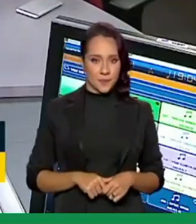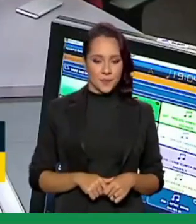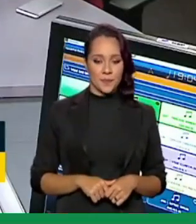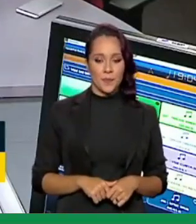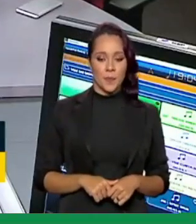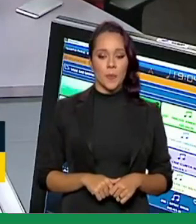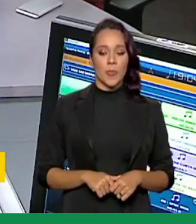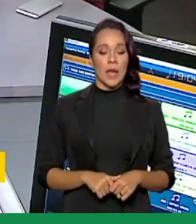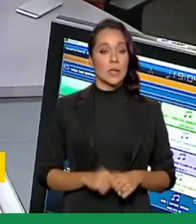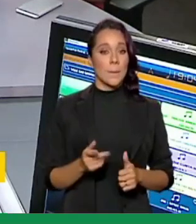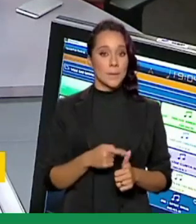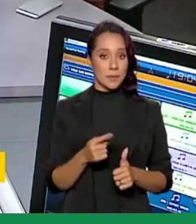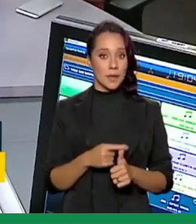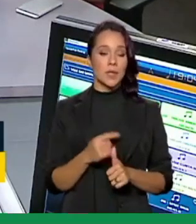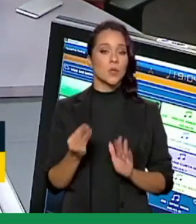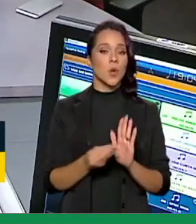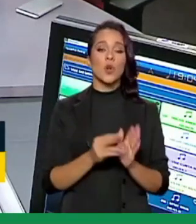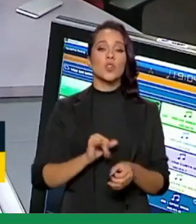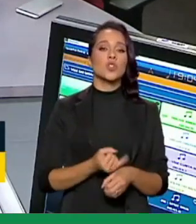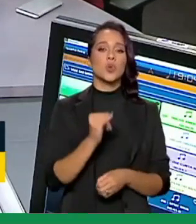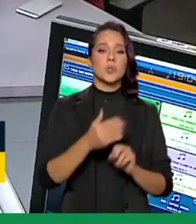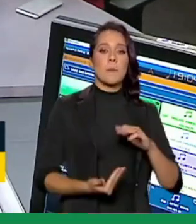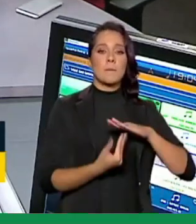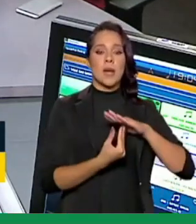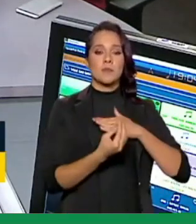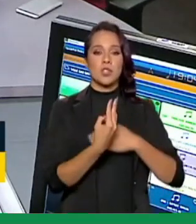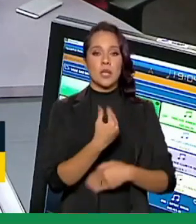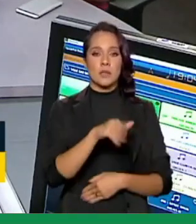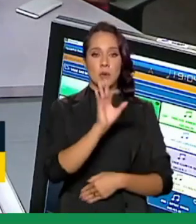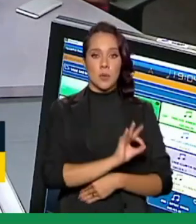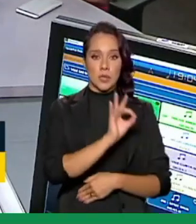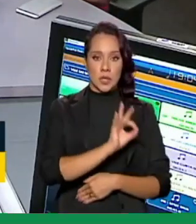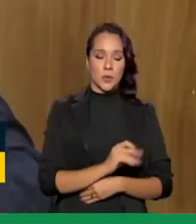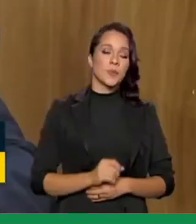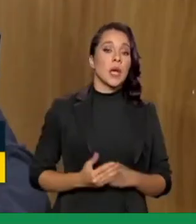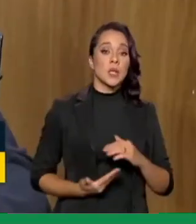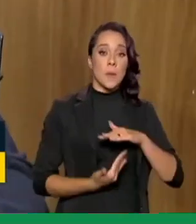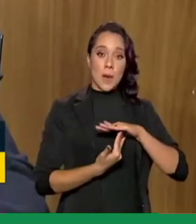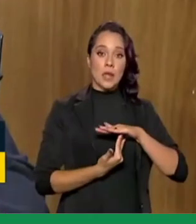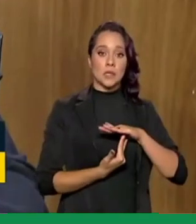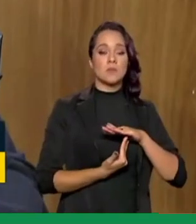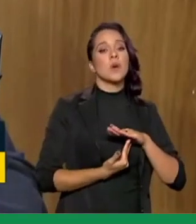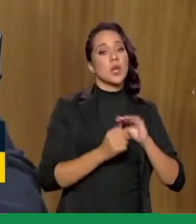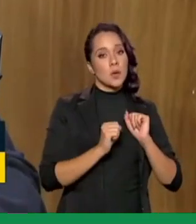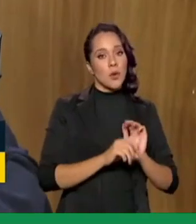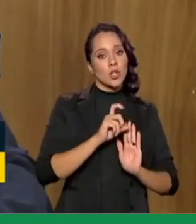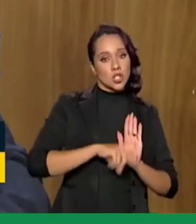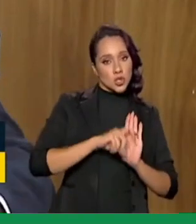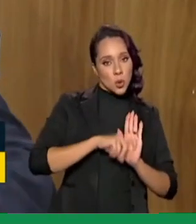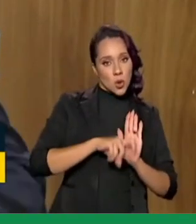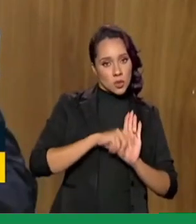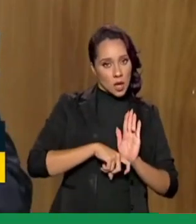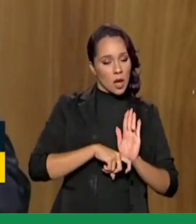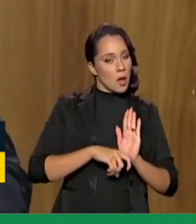Gabriel, a gente primeiro estabelecemos uma taxa de juros máxima de 3,5%. Então o máximo que as instituições financeiras